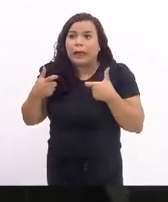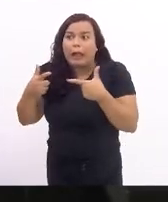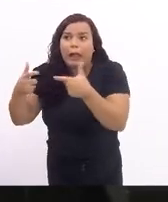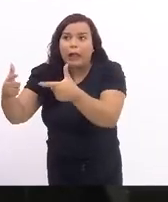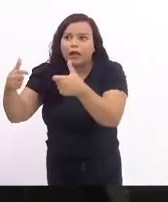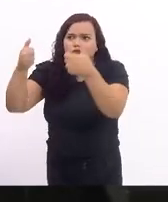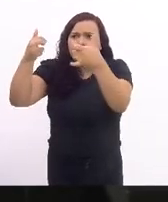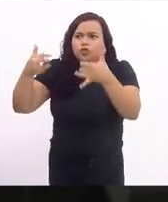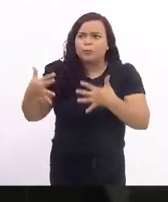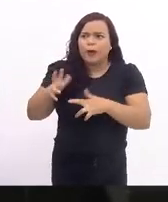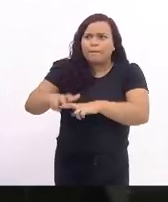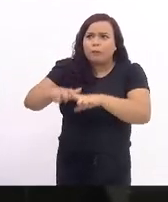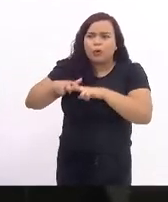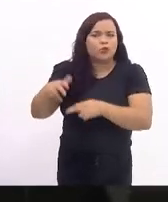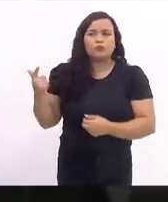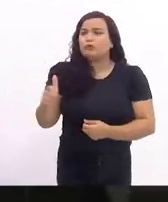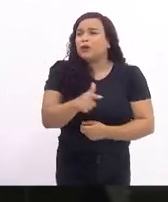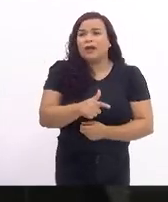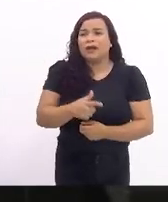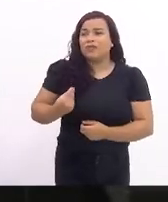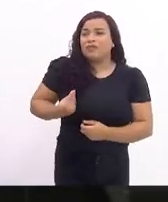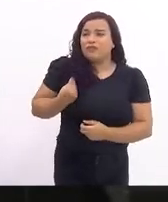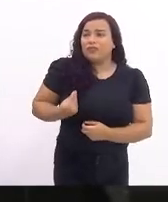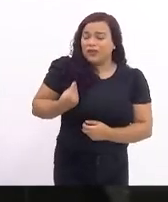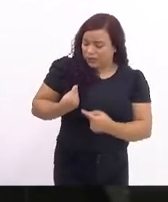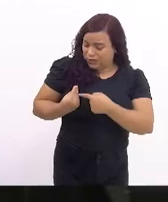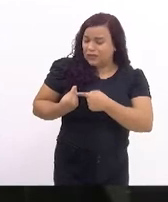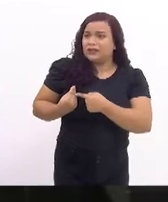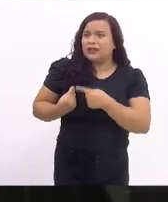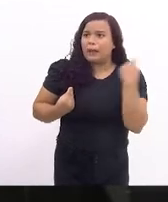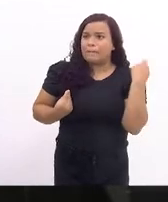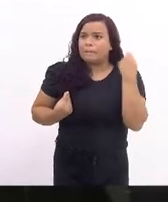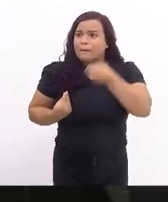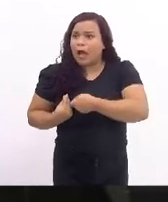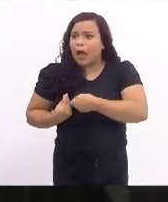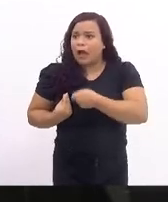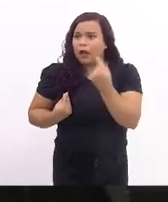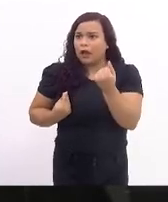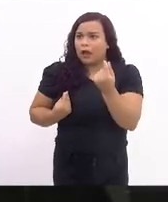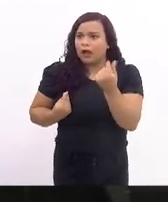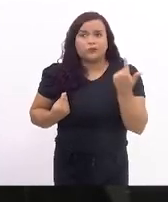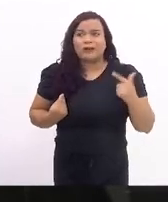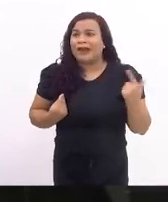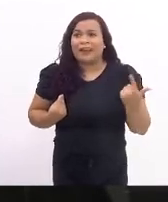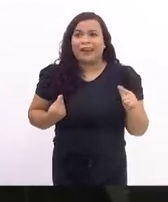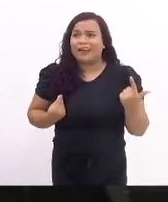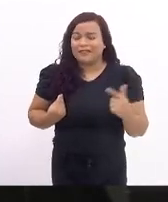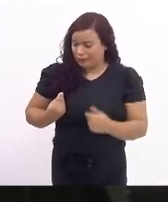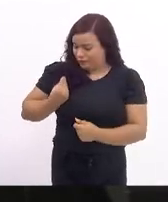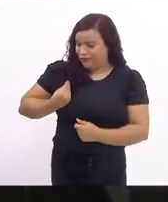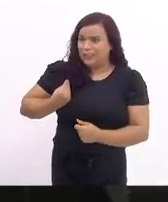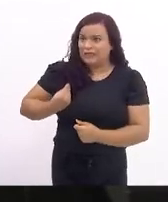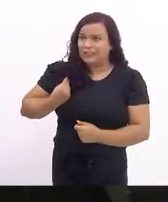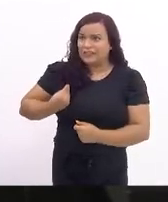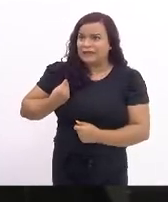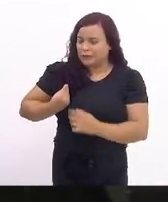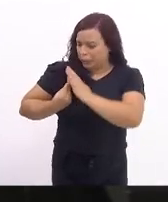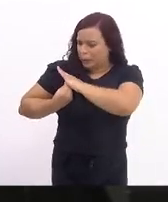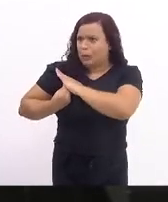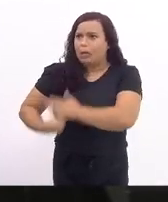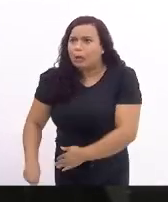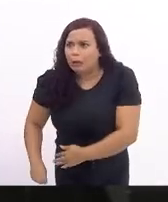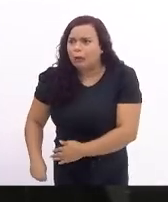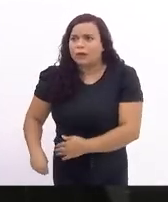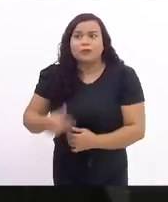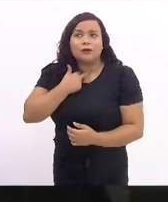justifica. Vida não tem preço. Vida você não tira, porque os